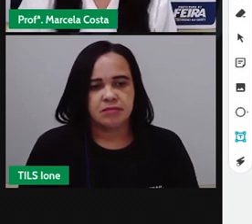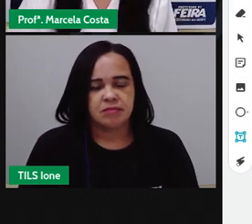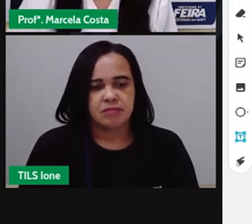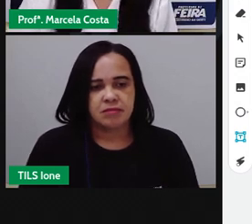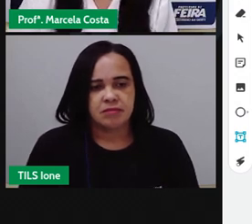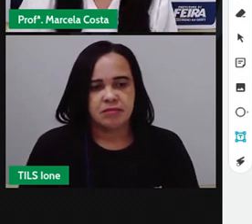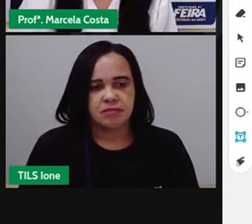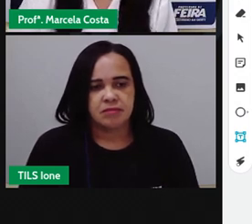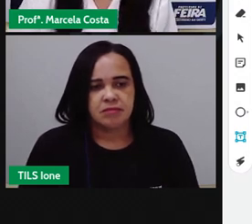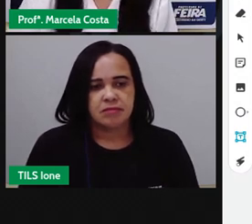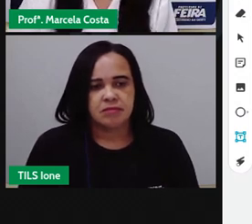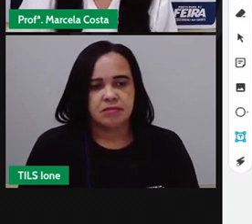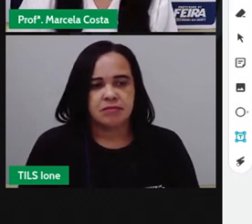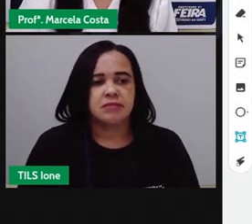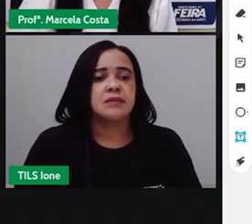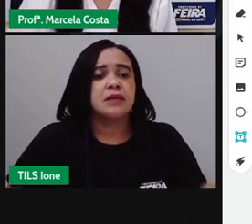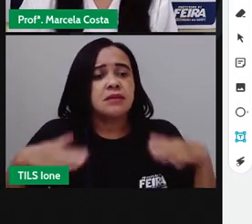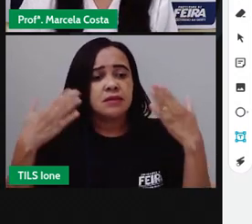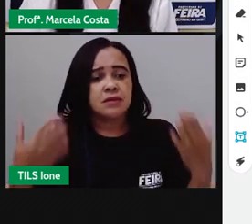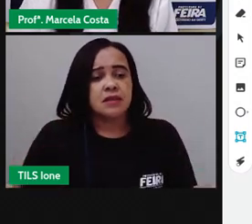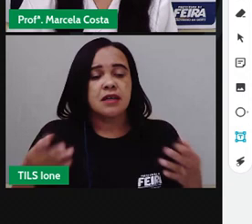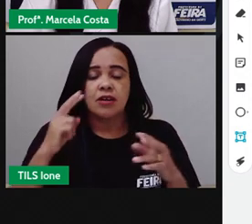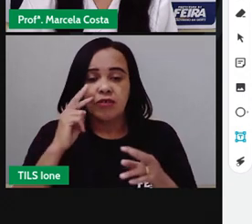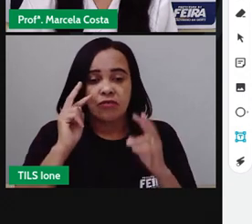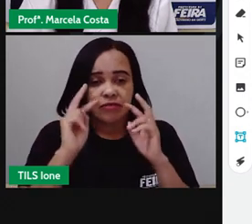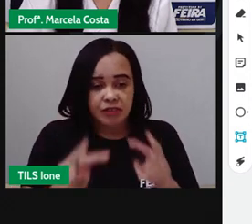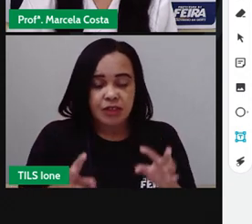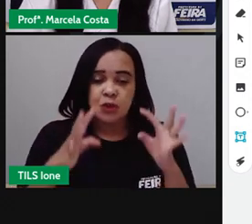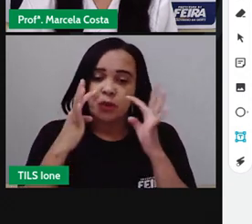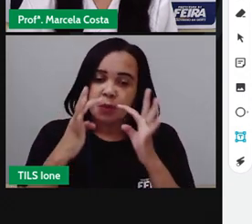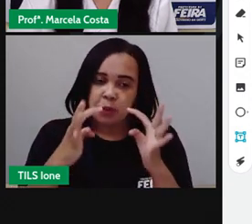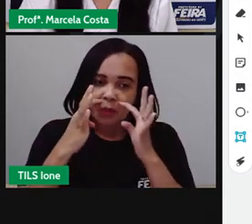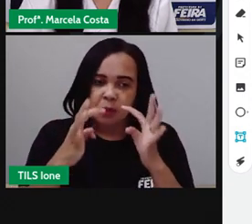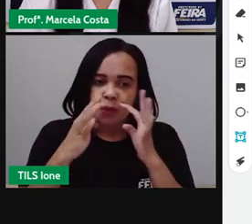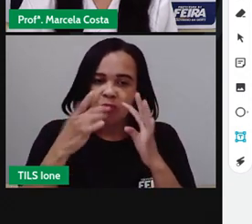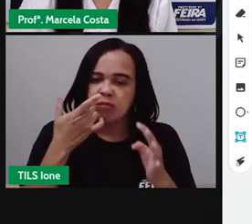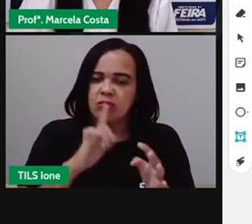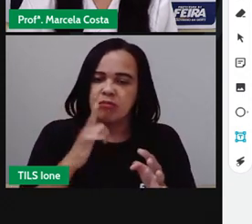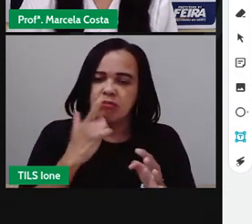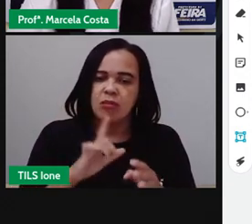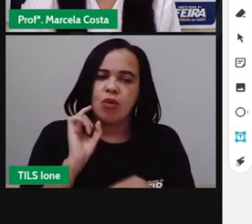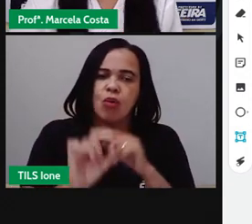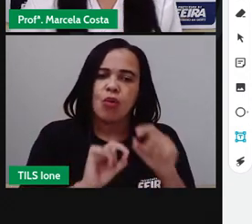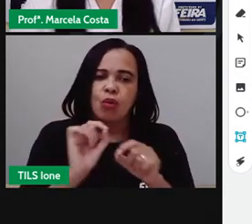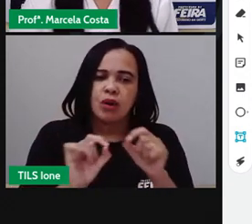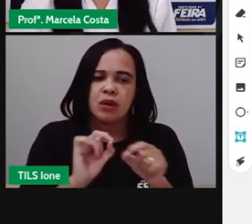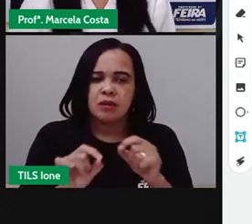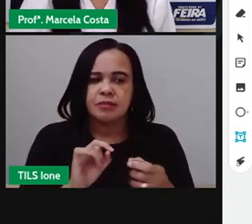então aí crianças a gente já consegue observar